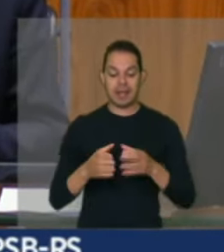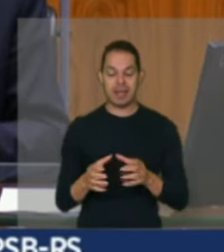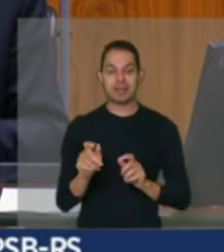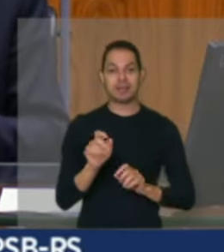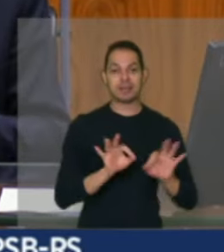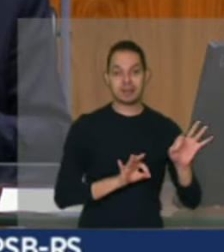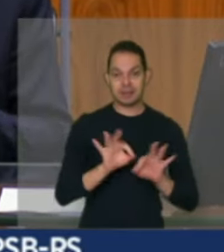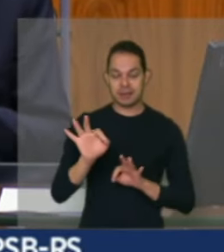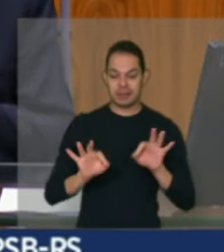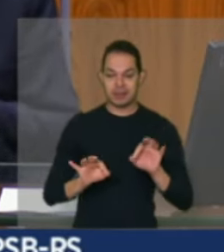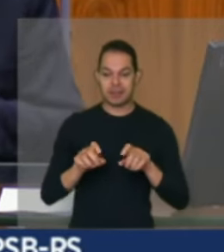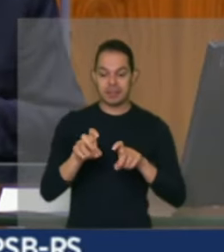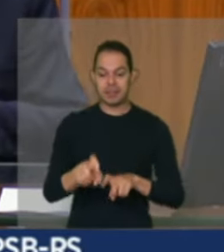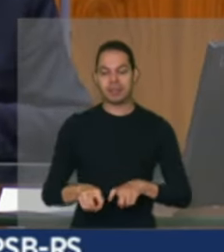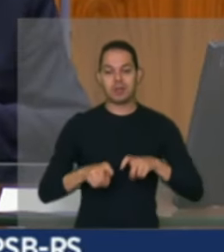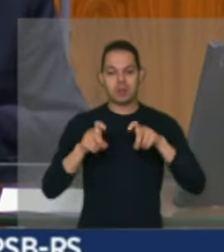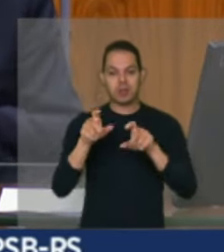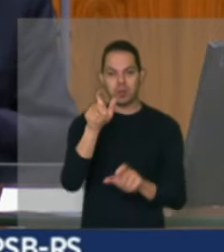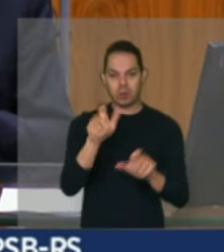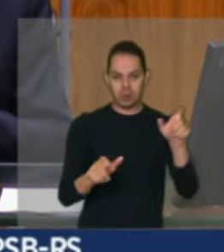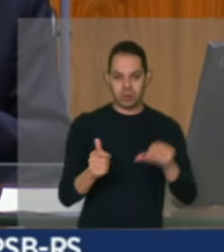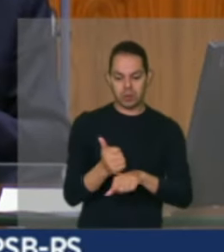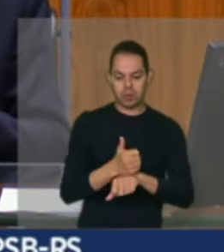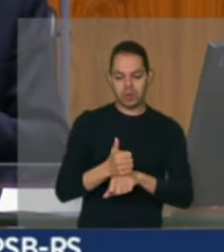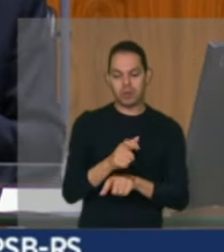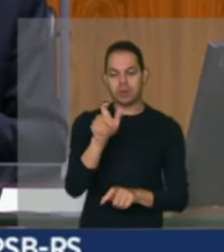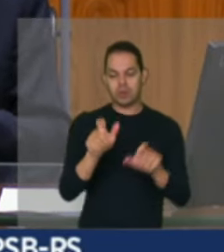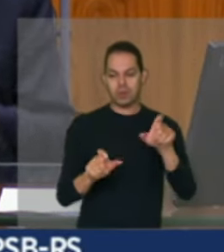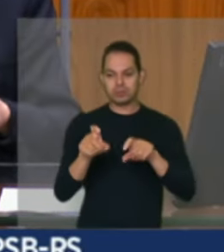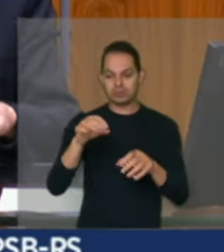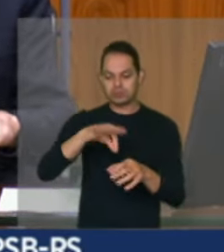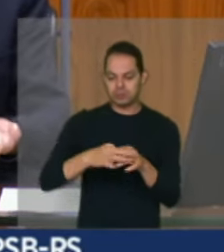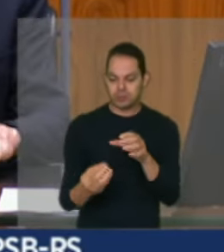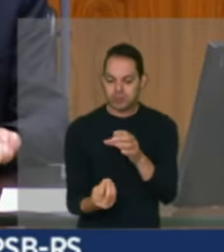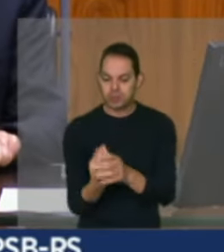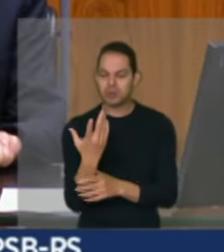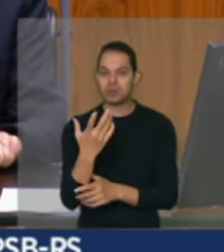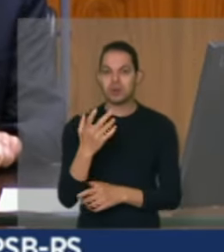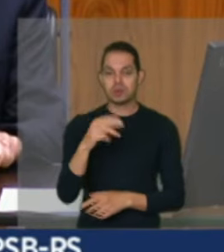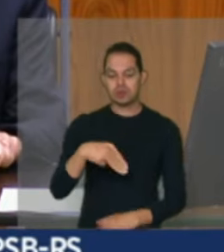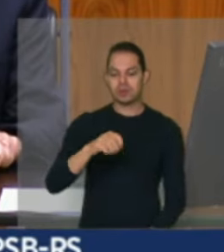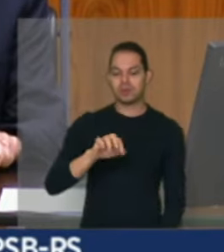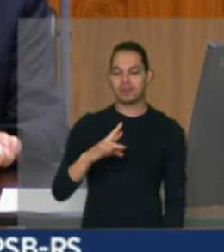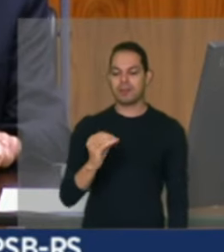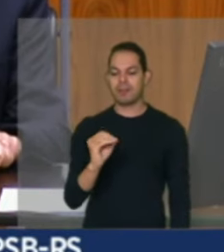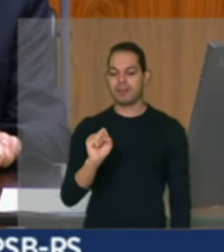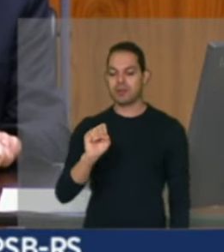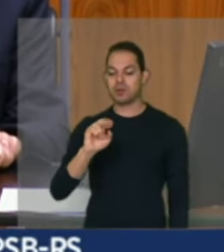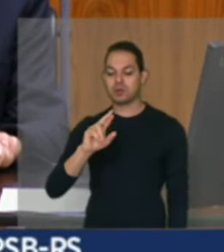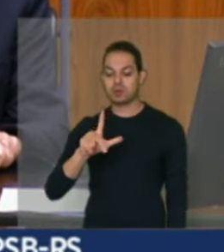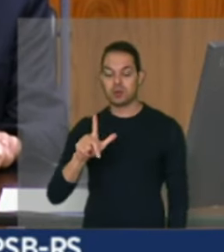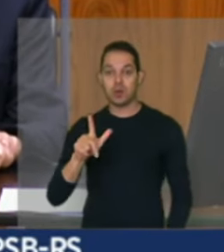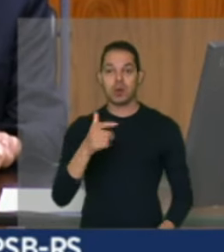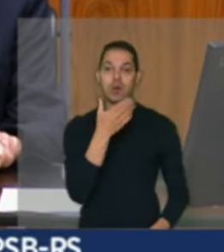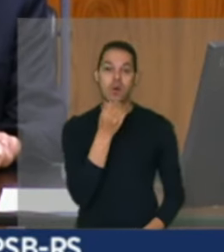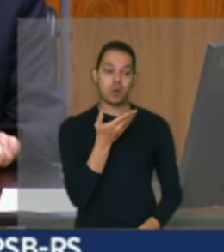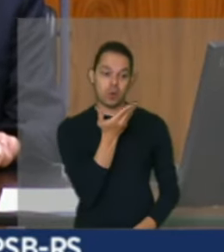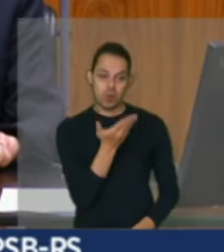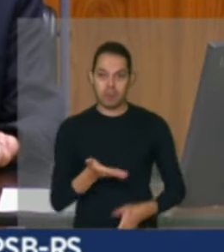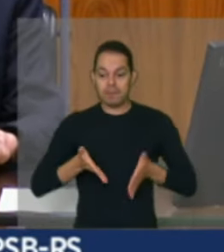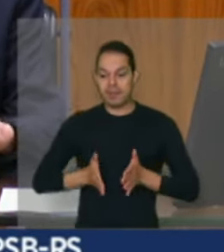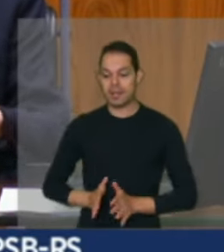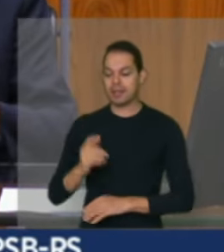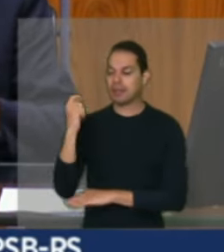Produtores Familiares do Mercosul expandido, Coprofã. Alberto Brock, que é um gaúcho, que está aqui na